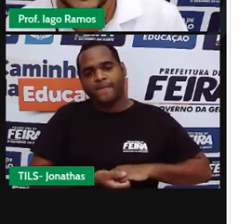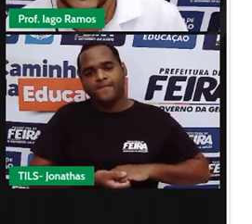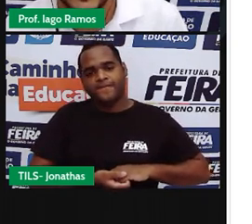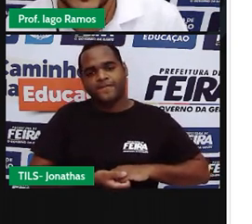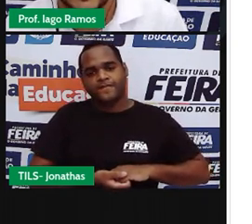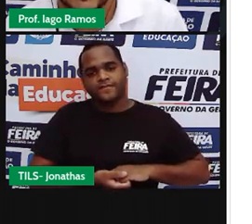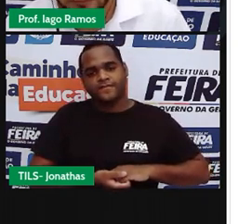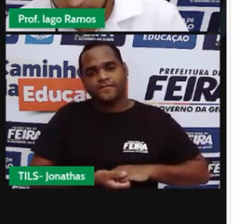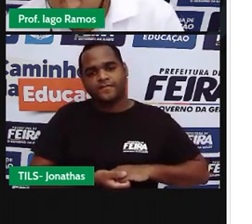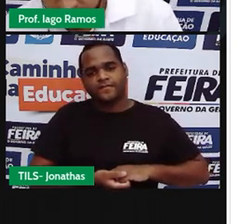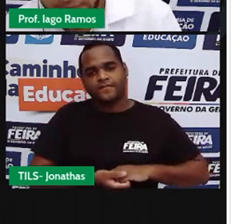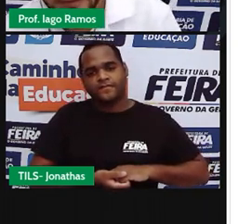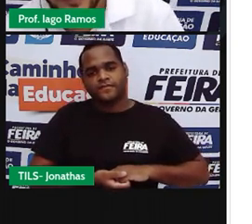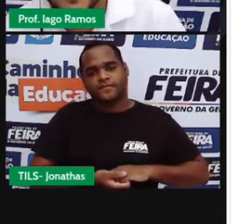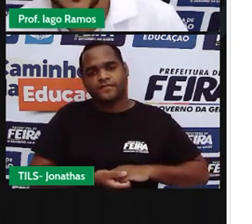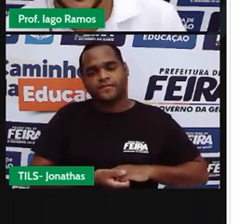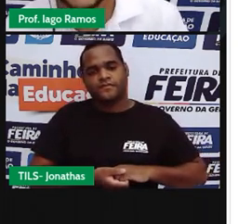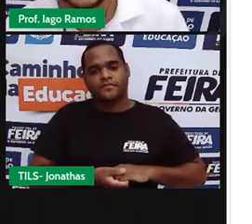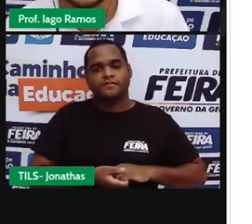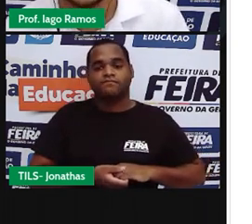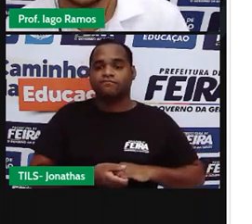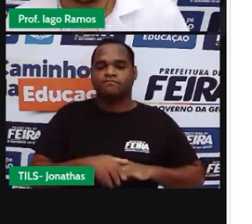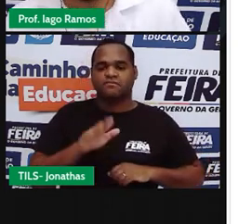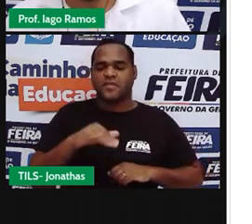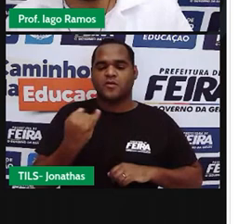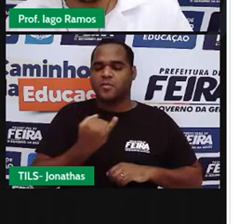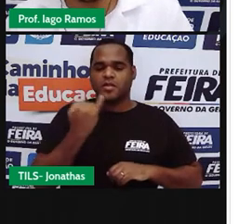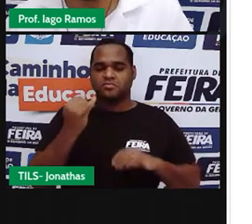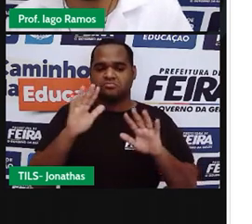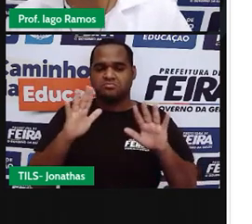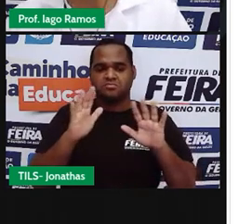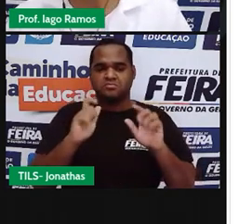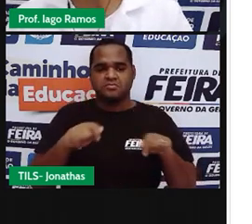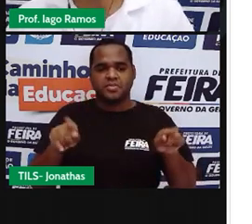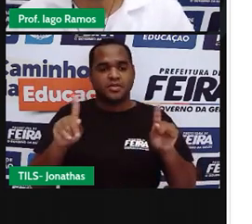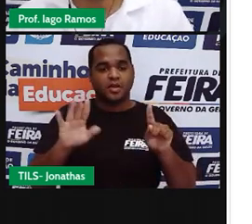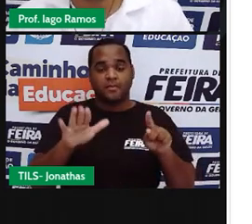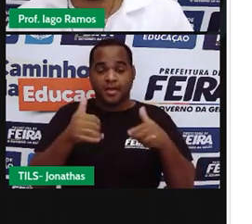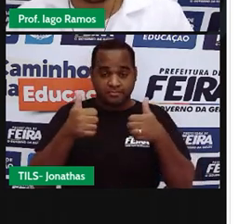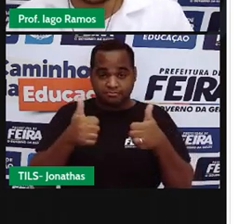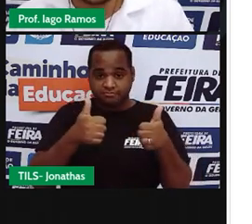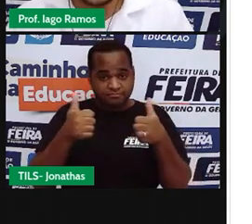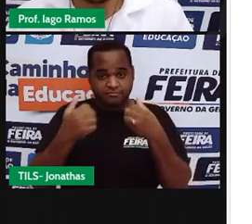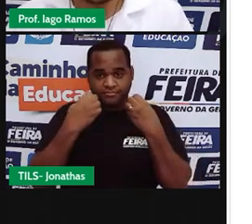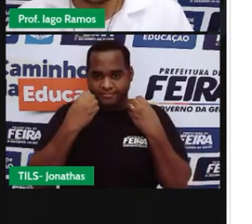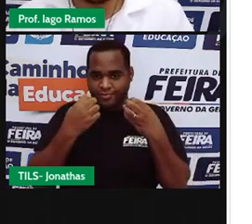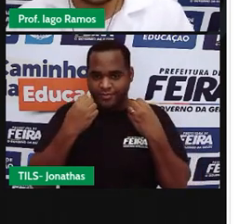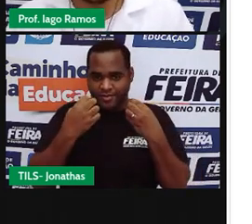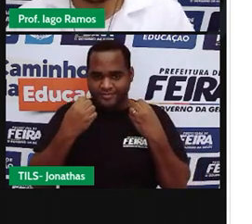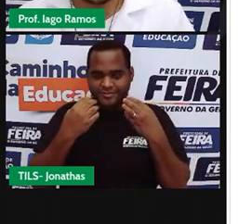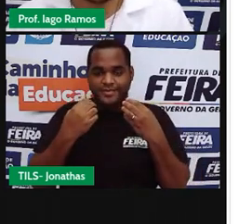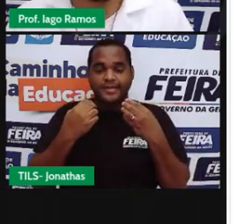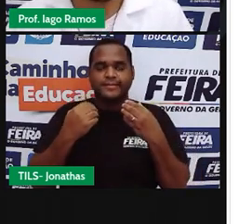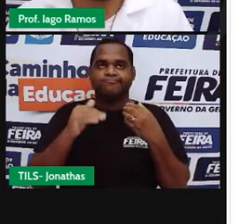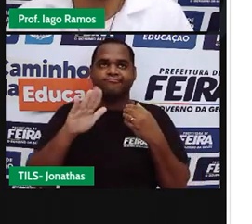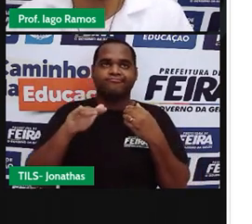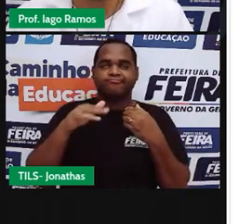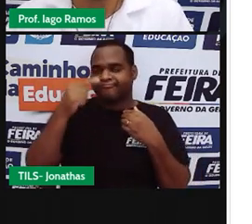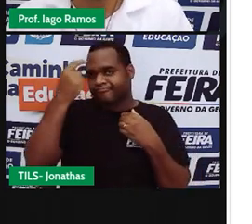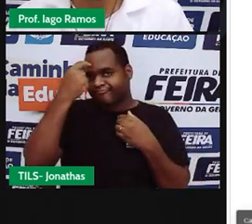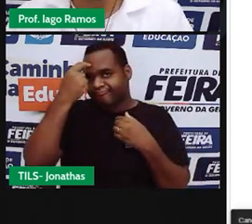Isso aqui não me interessa mais. Beleza. Bacana. Agora, se pergunte.